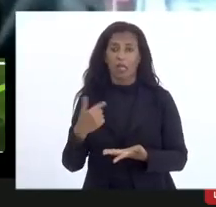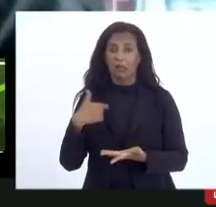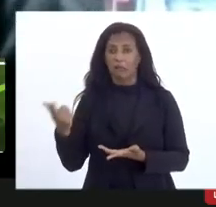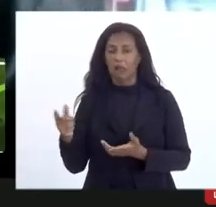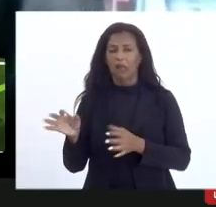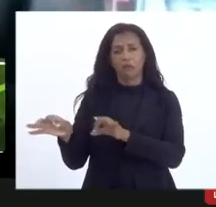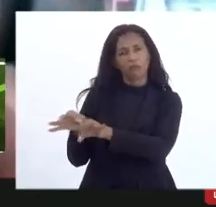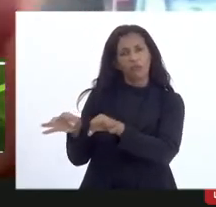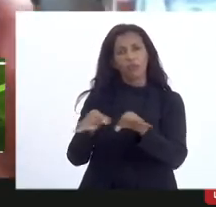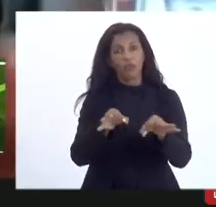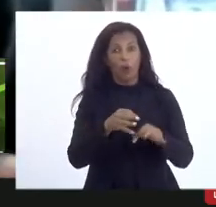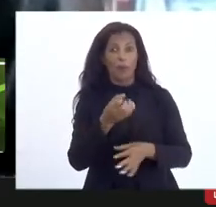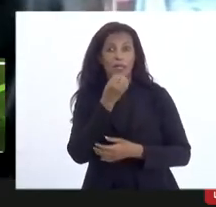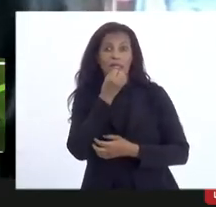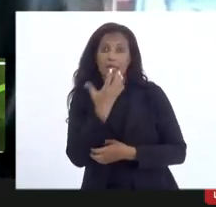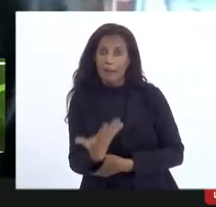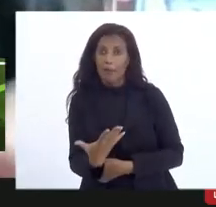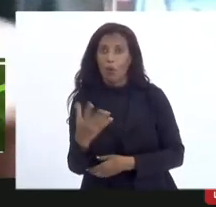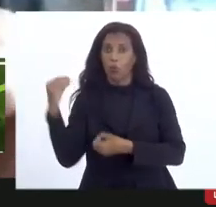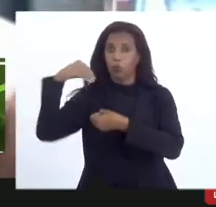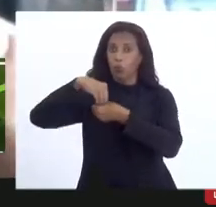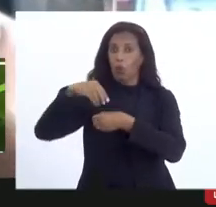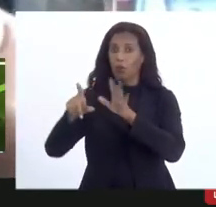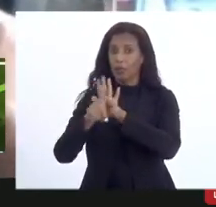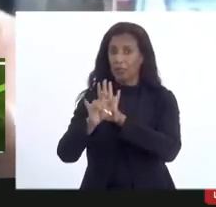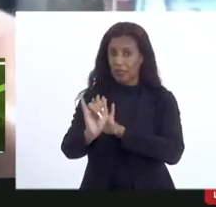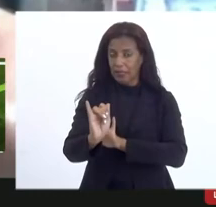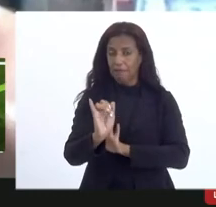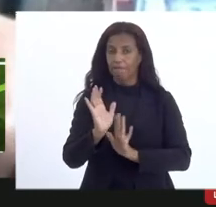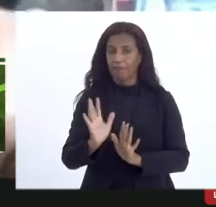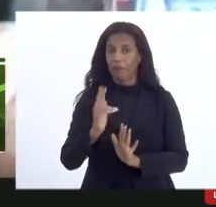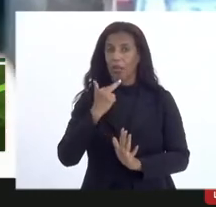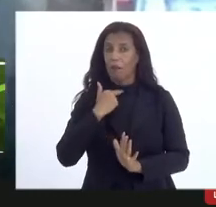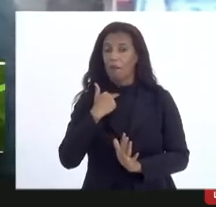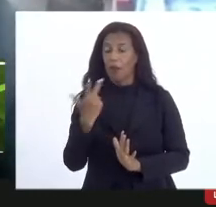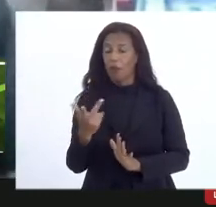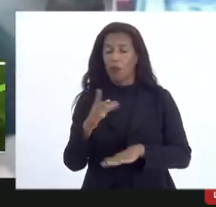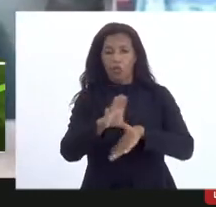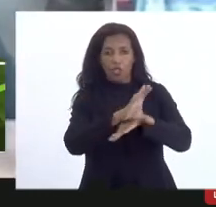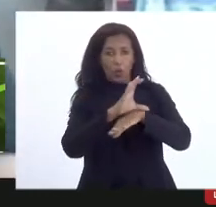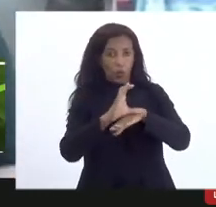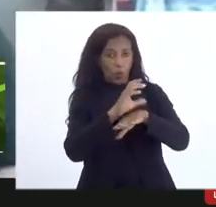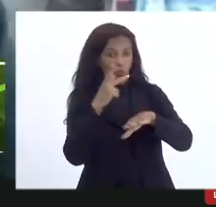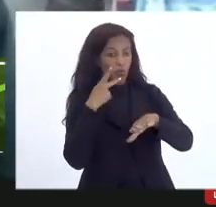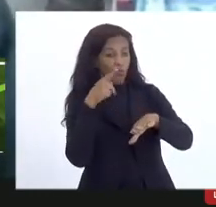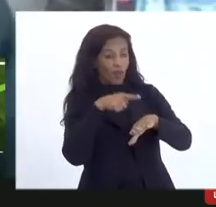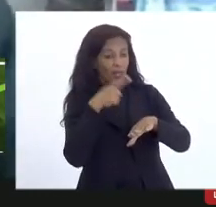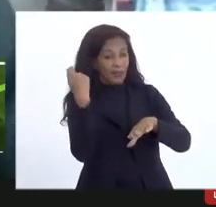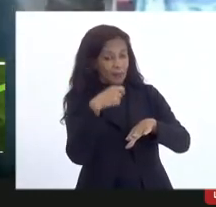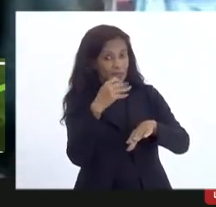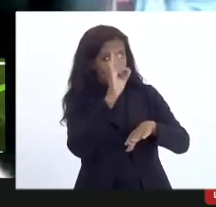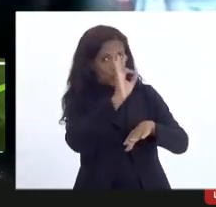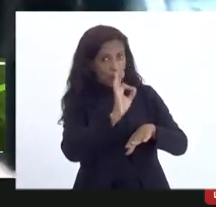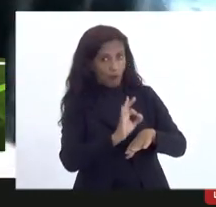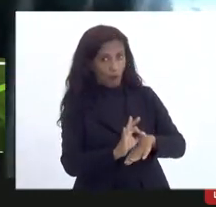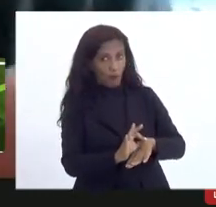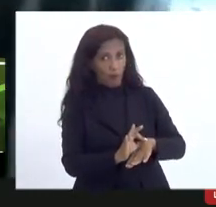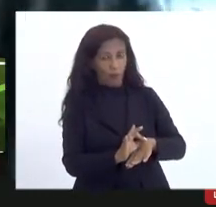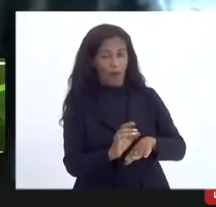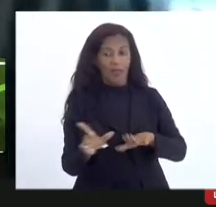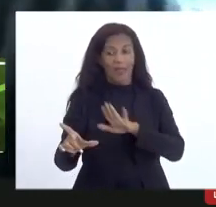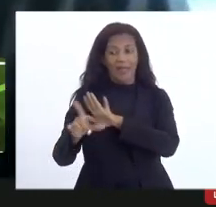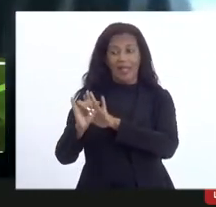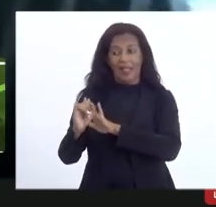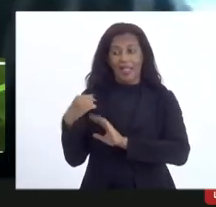ou daquela forma isso é bom estar no projeto de lei mas a gente não pode é a constituição dizer que tem que fazer uma coisa e uma lei